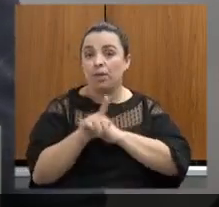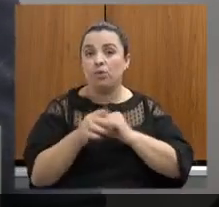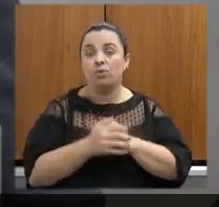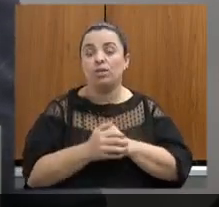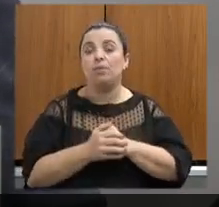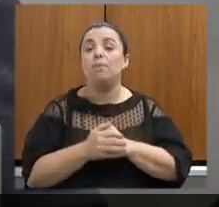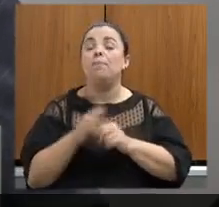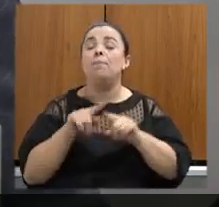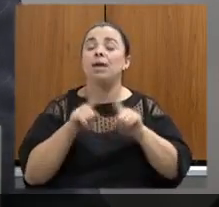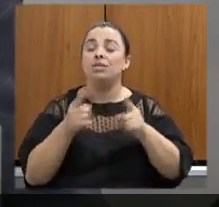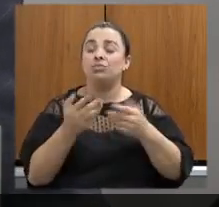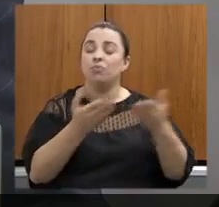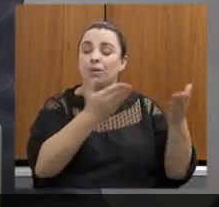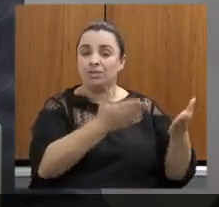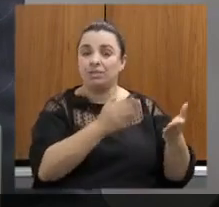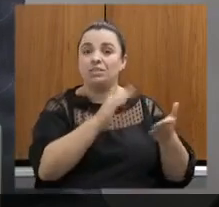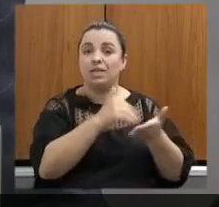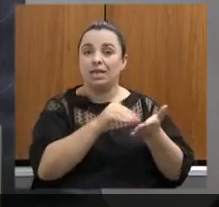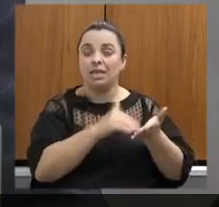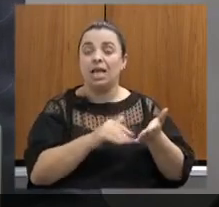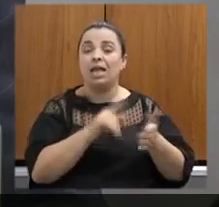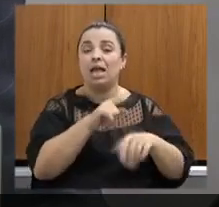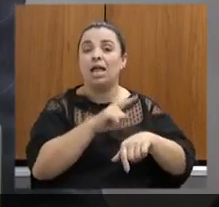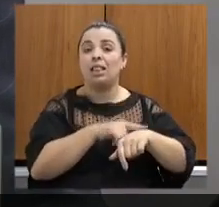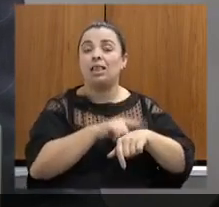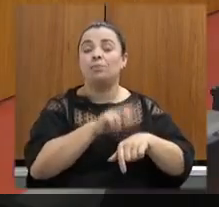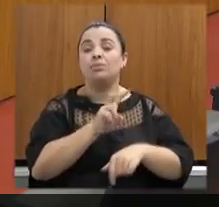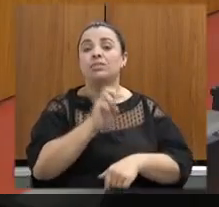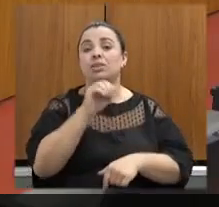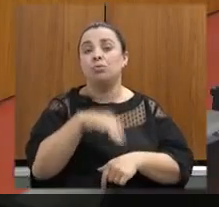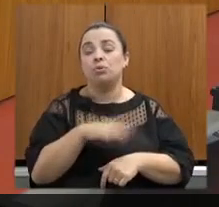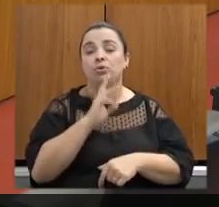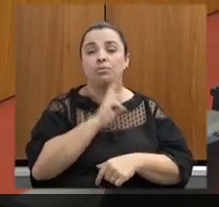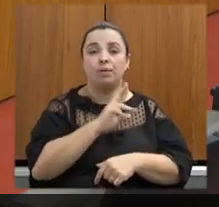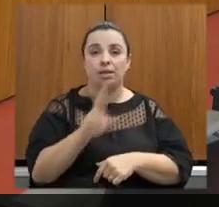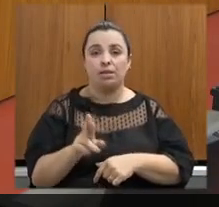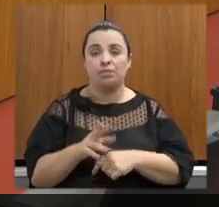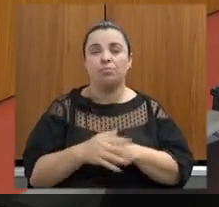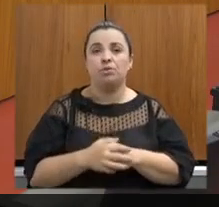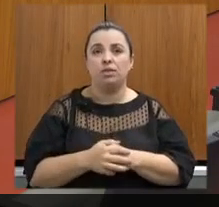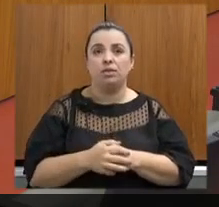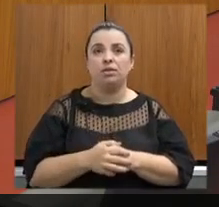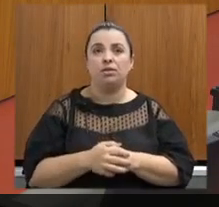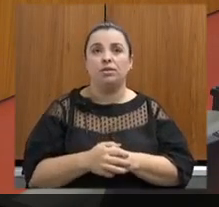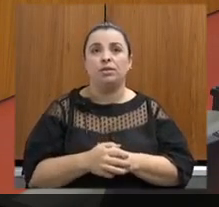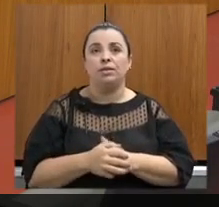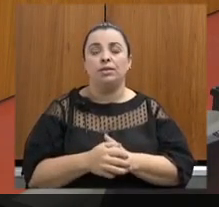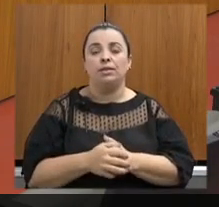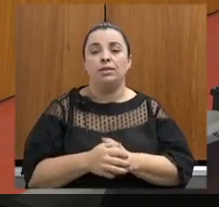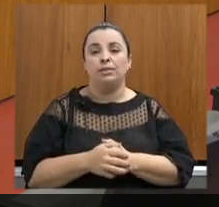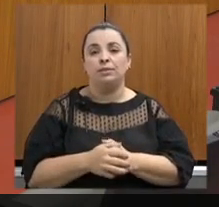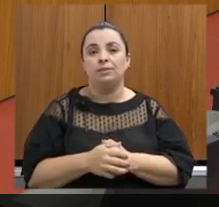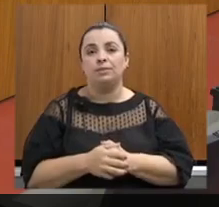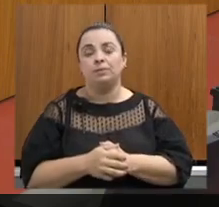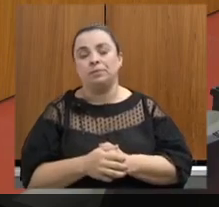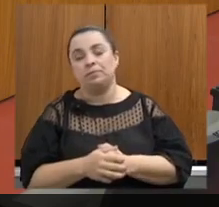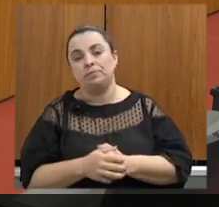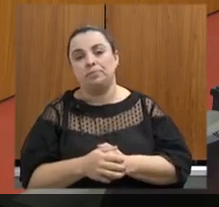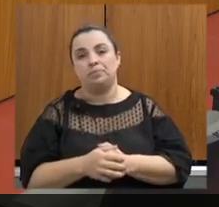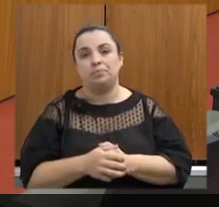palavra para a secretária pelo prazo de cinco minutos para responder o questionamento da senhora